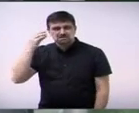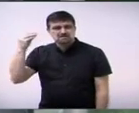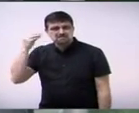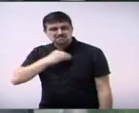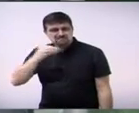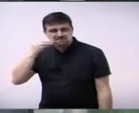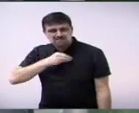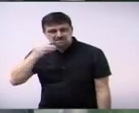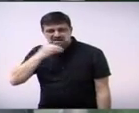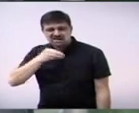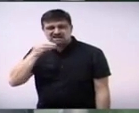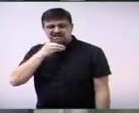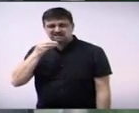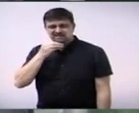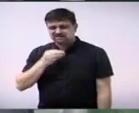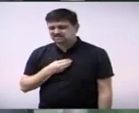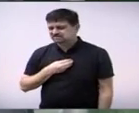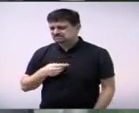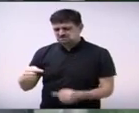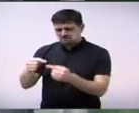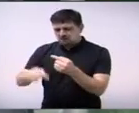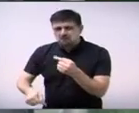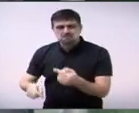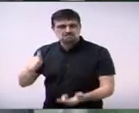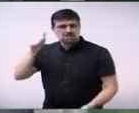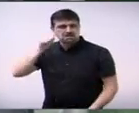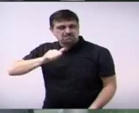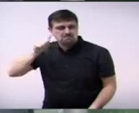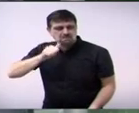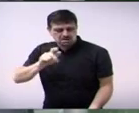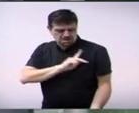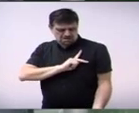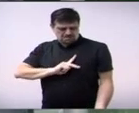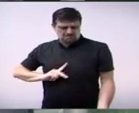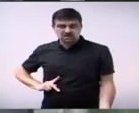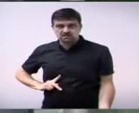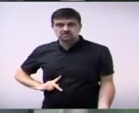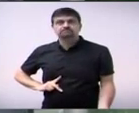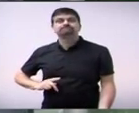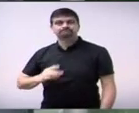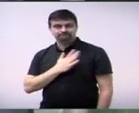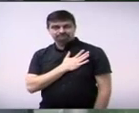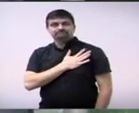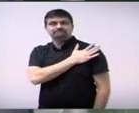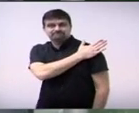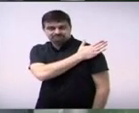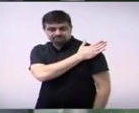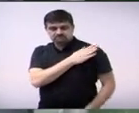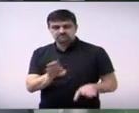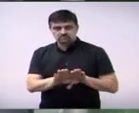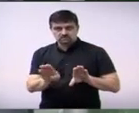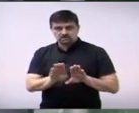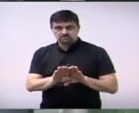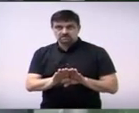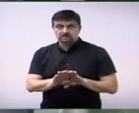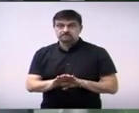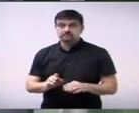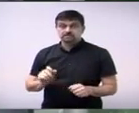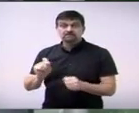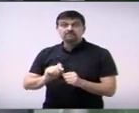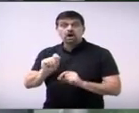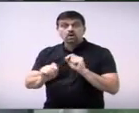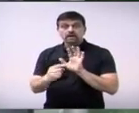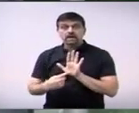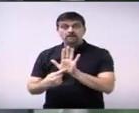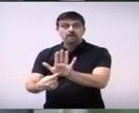mas com certeza aquilo também afeta a participação feminina na política